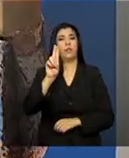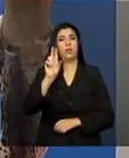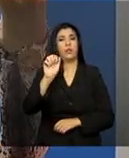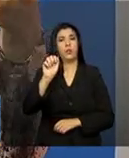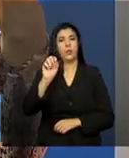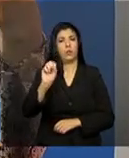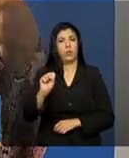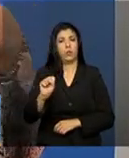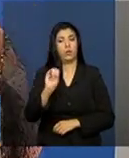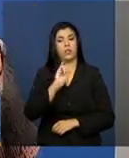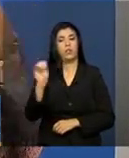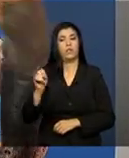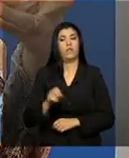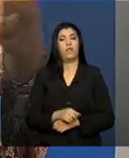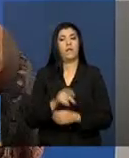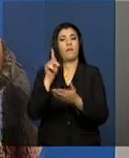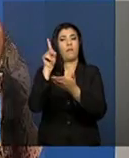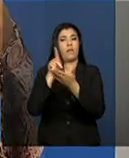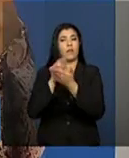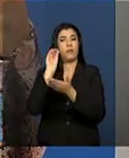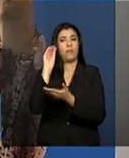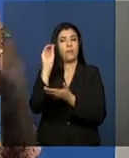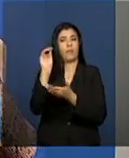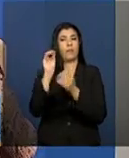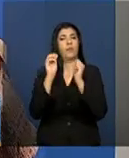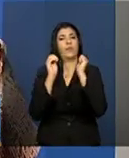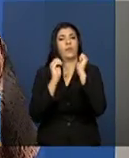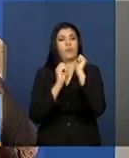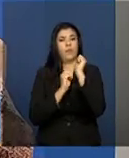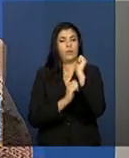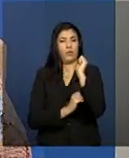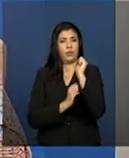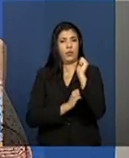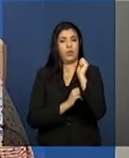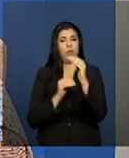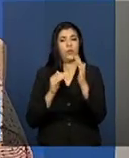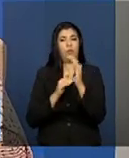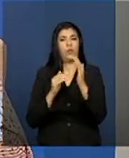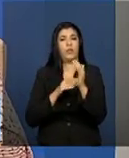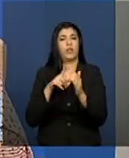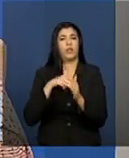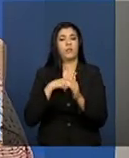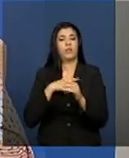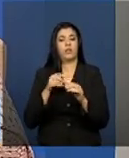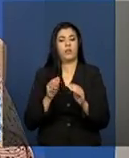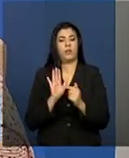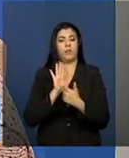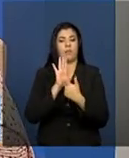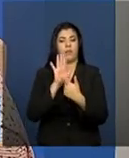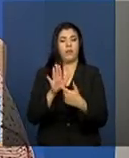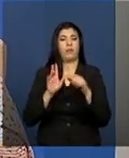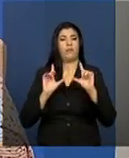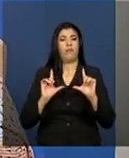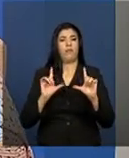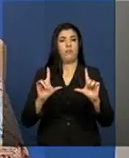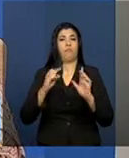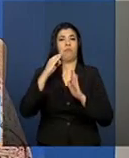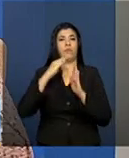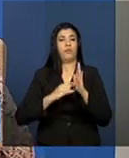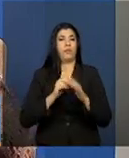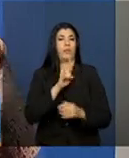validação da senha que a gente diz, né, ele, no final, tem que aceitar um termo de responsabilidade. Esse termo de